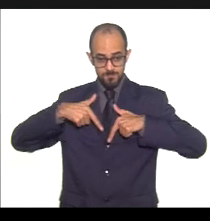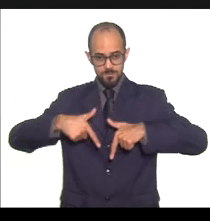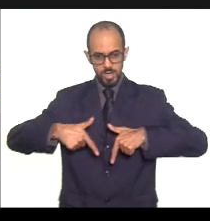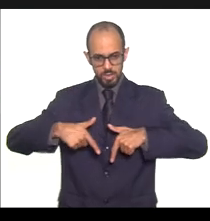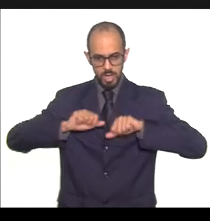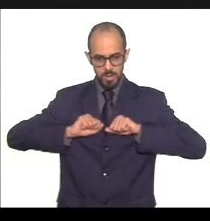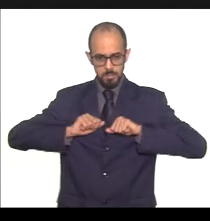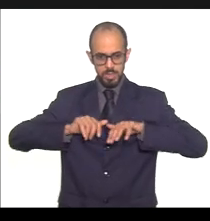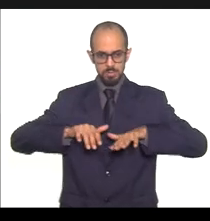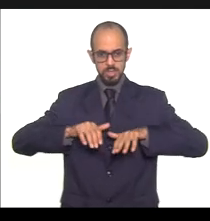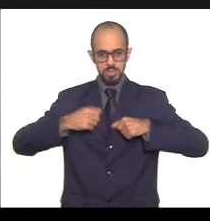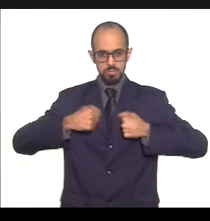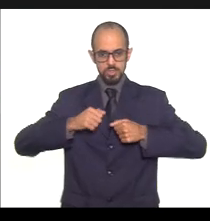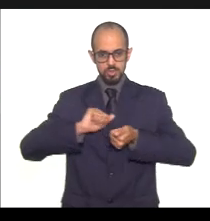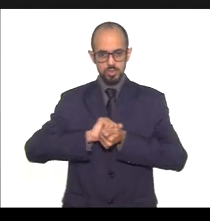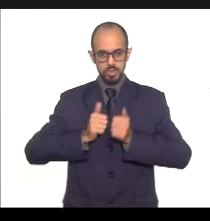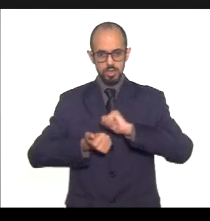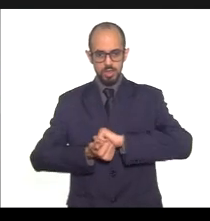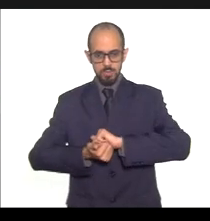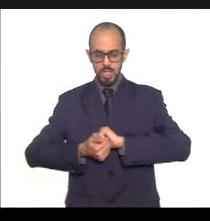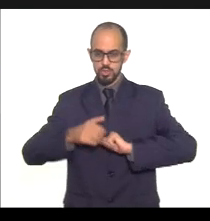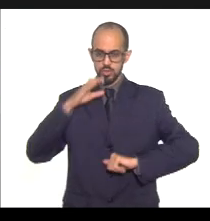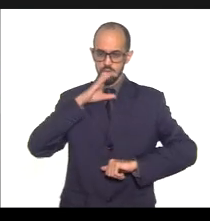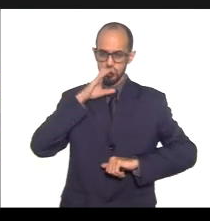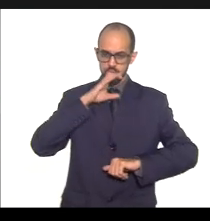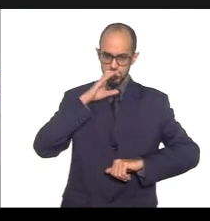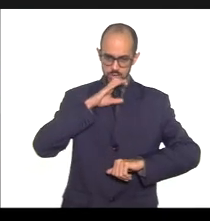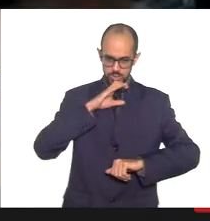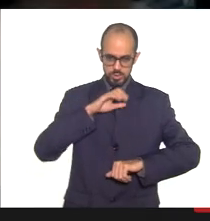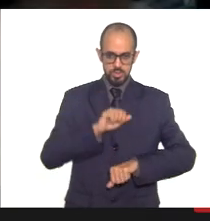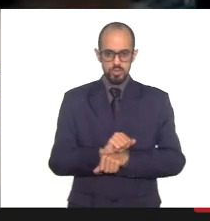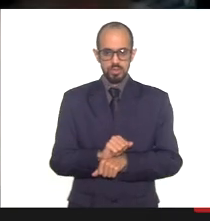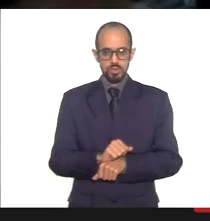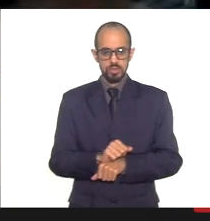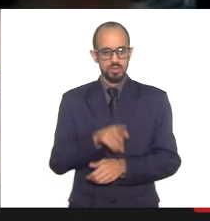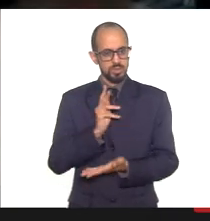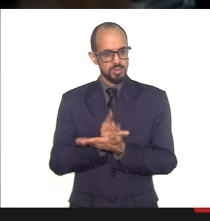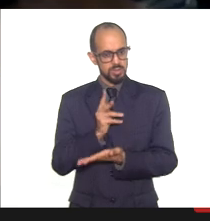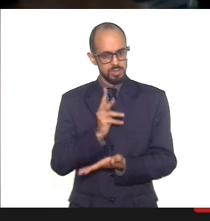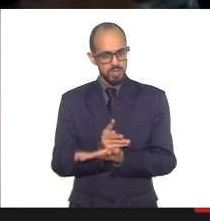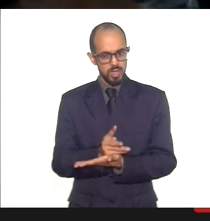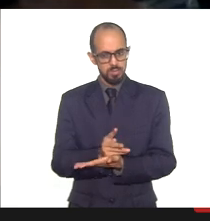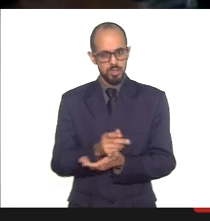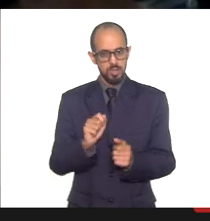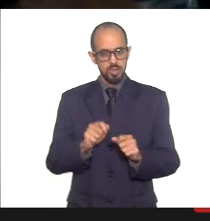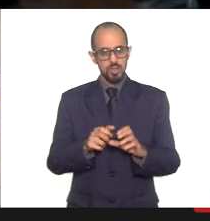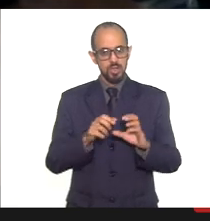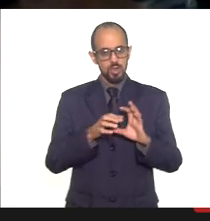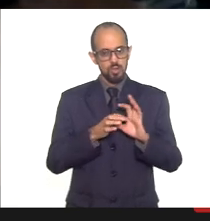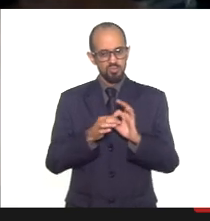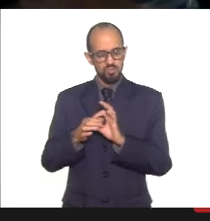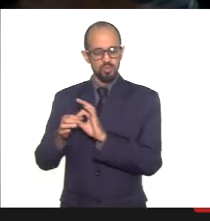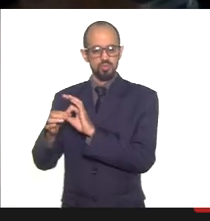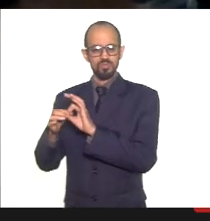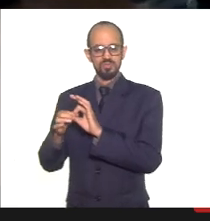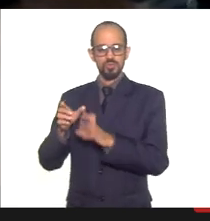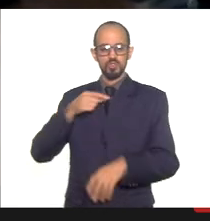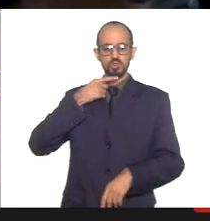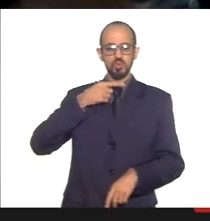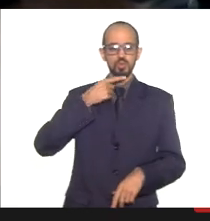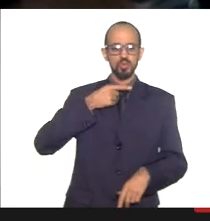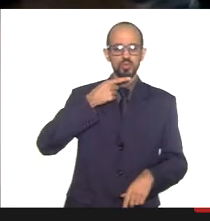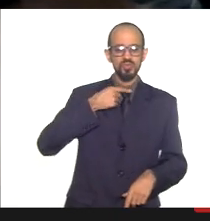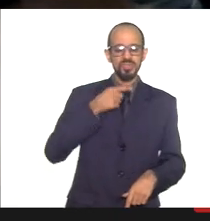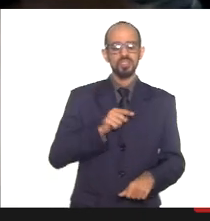impõe adaptações contínuas e urgentes. Em um cenário de incertezas, as